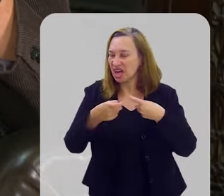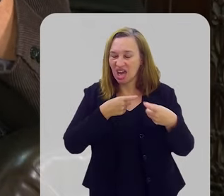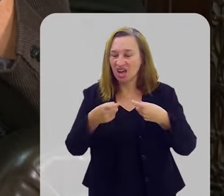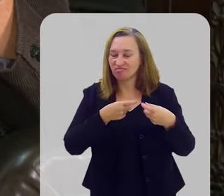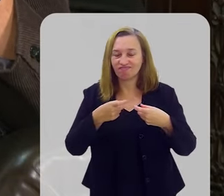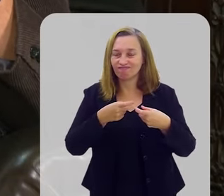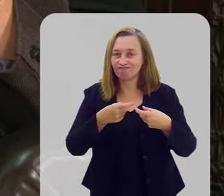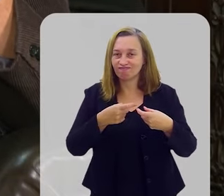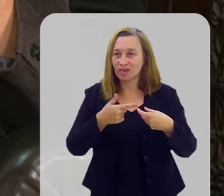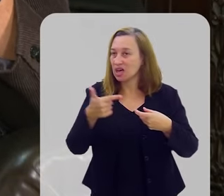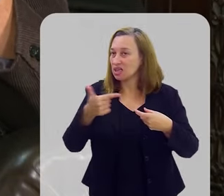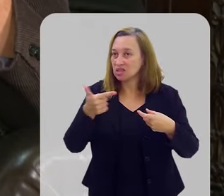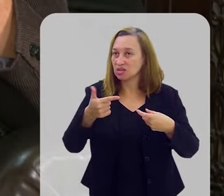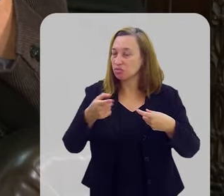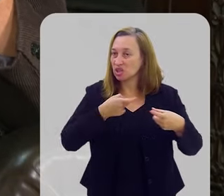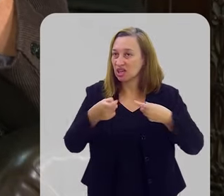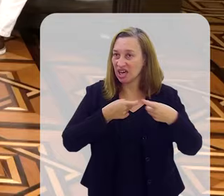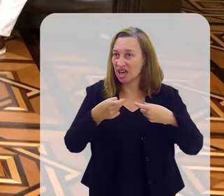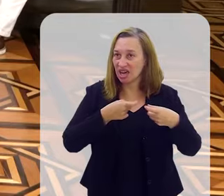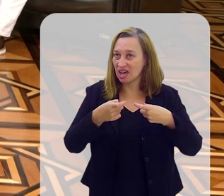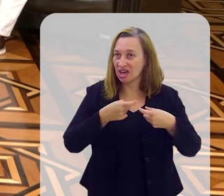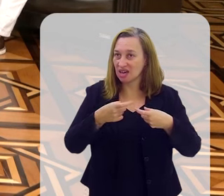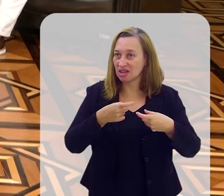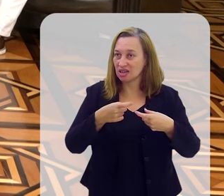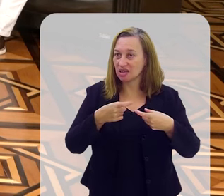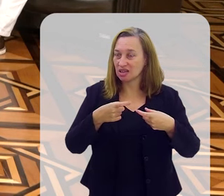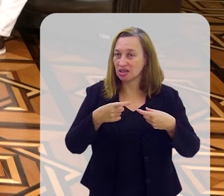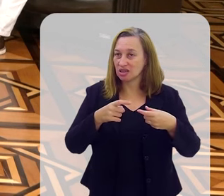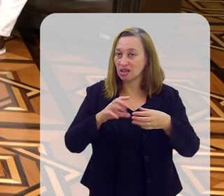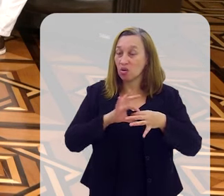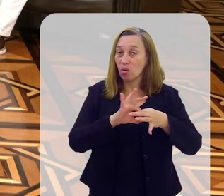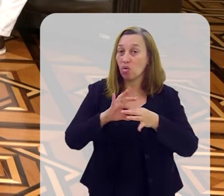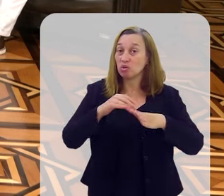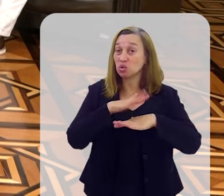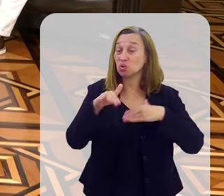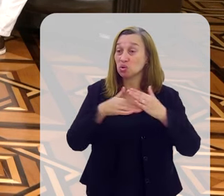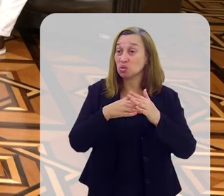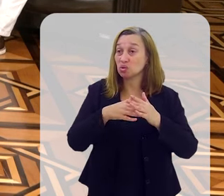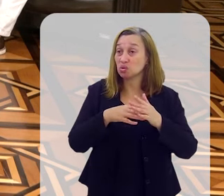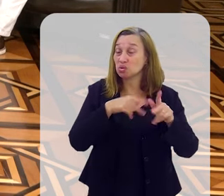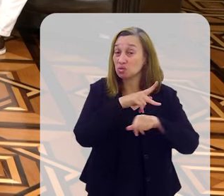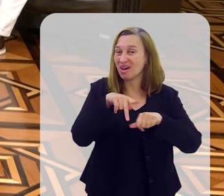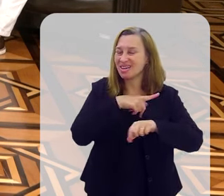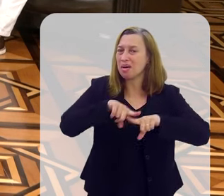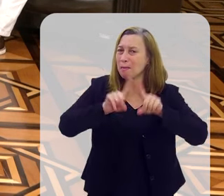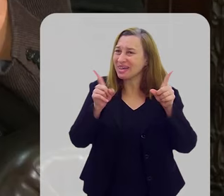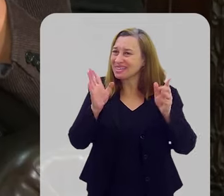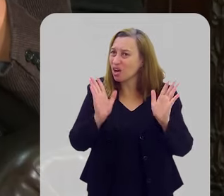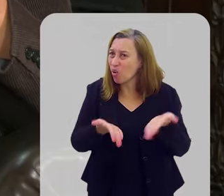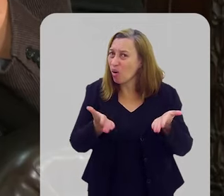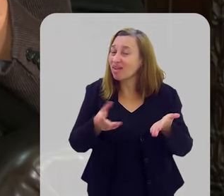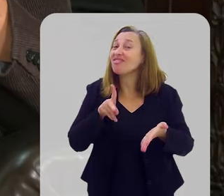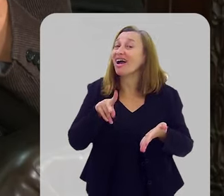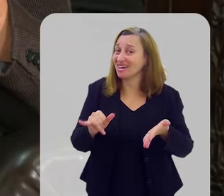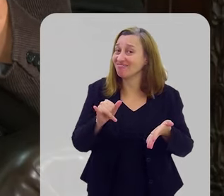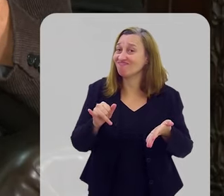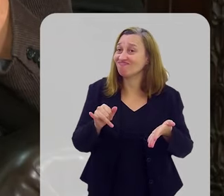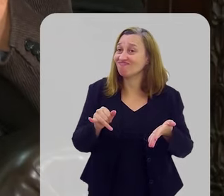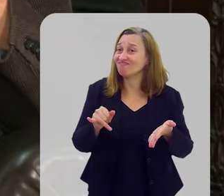que nem a Segunda Guerra Mundial, envolveu todos os países. Mas agora, agora vai.